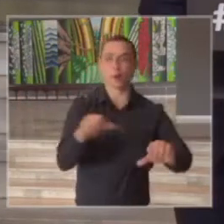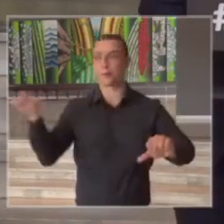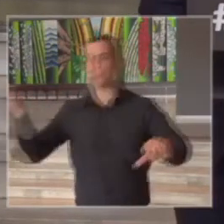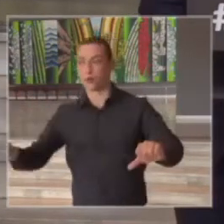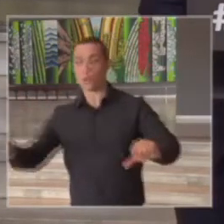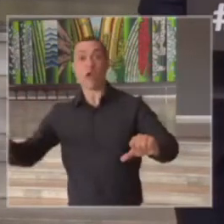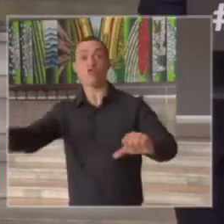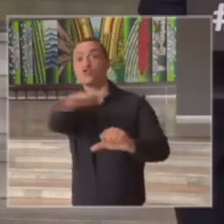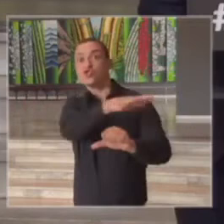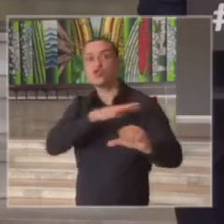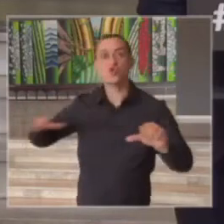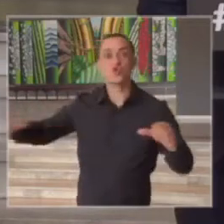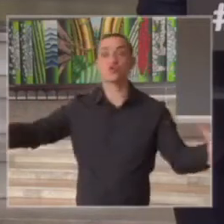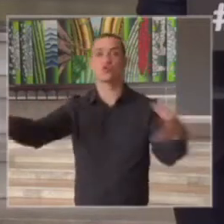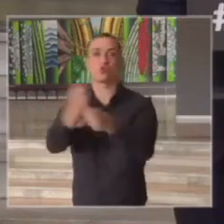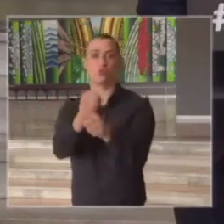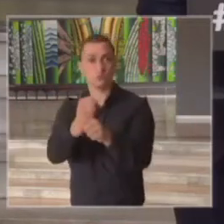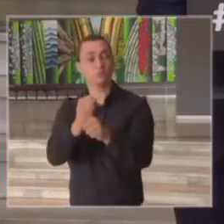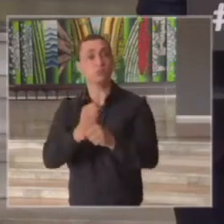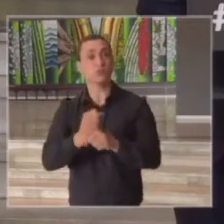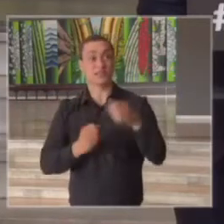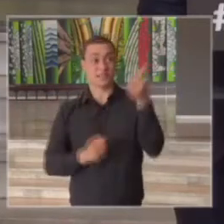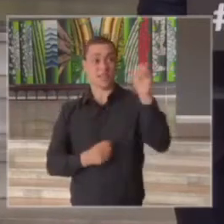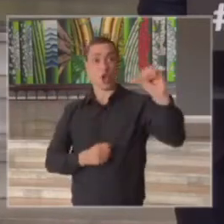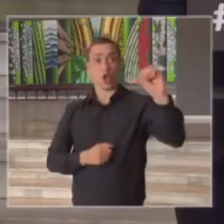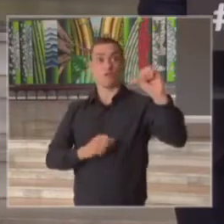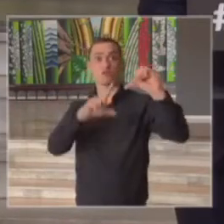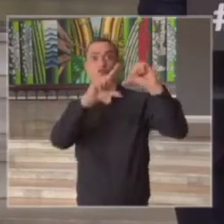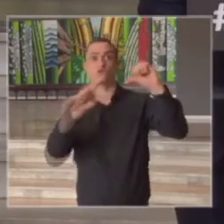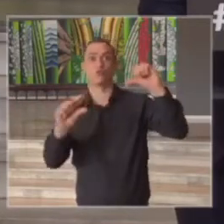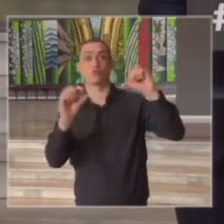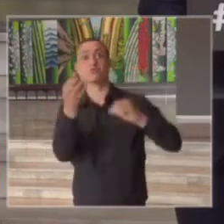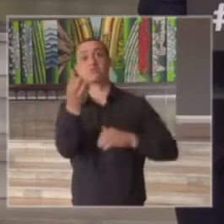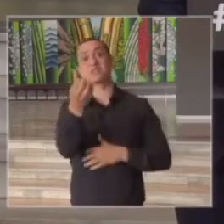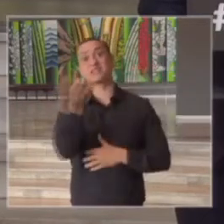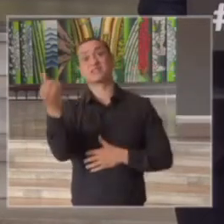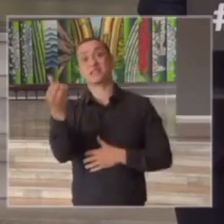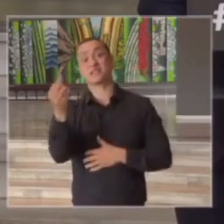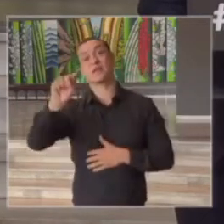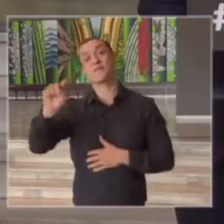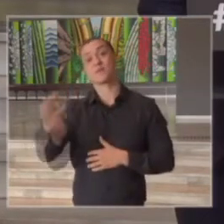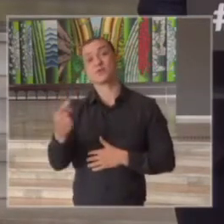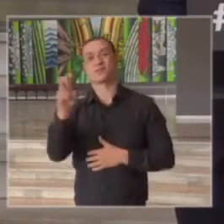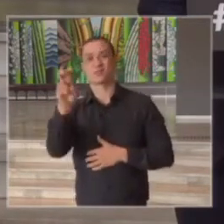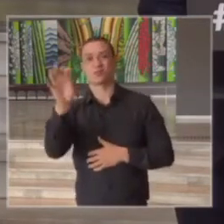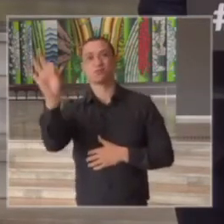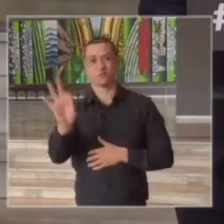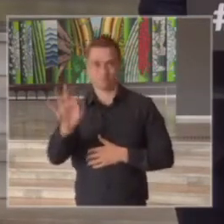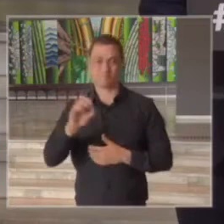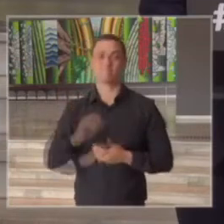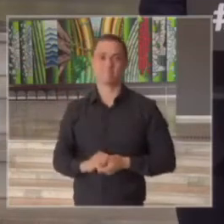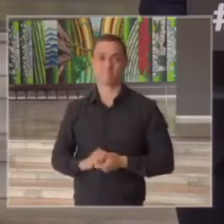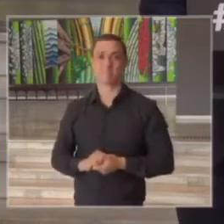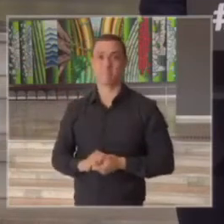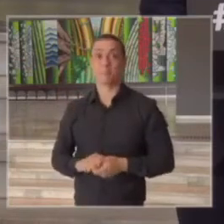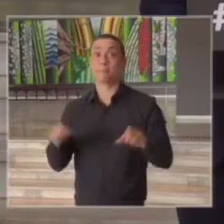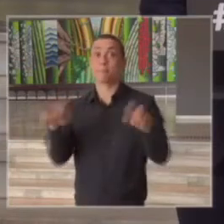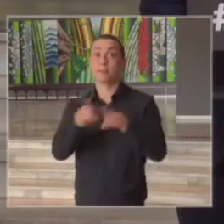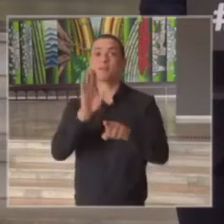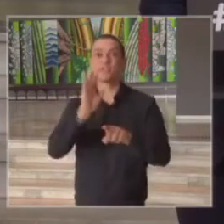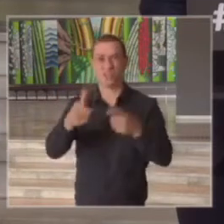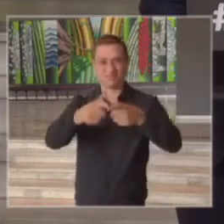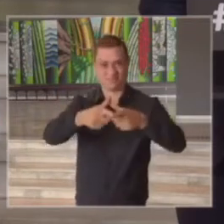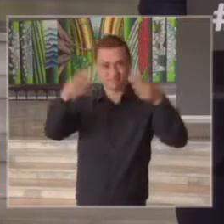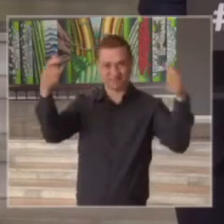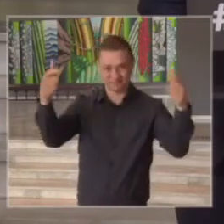mas no geral nós fomos de 69,1% para 66,5% também aumentamos